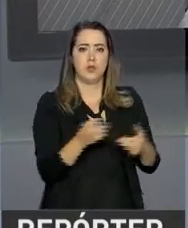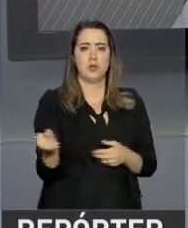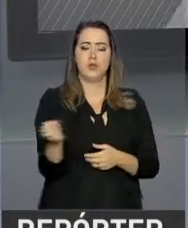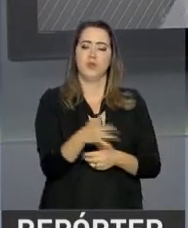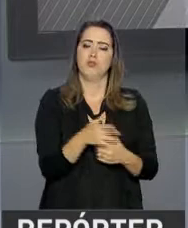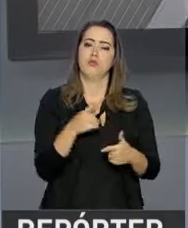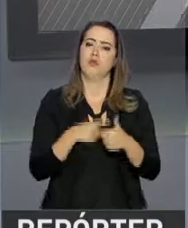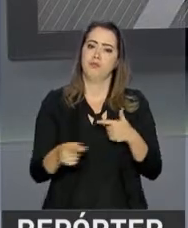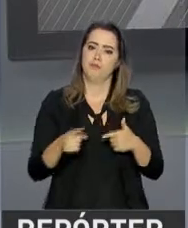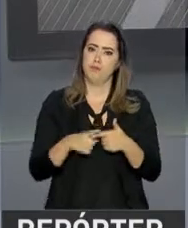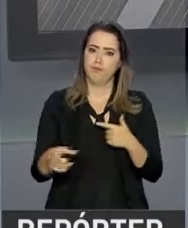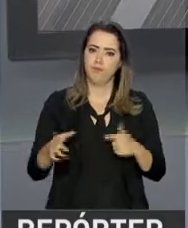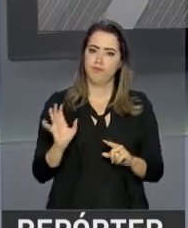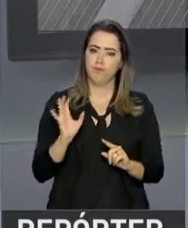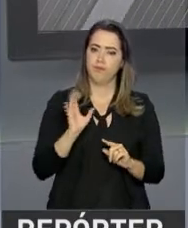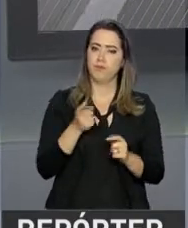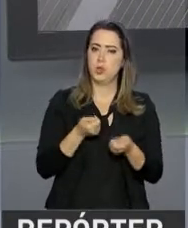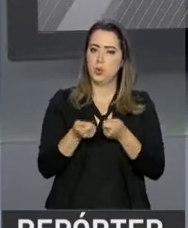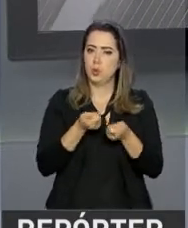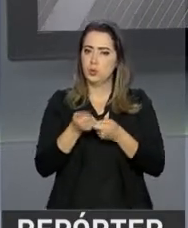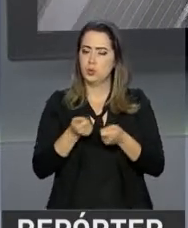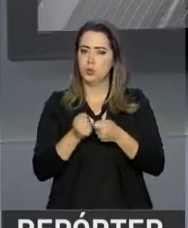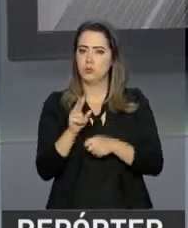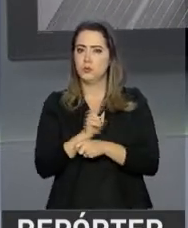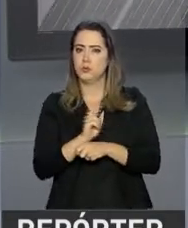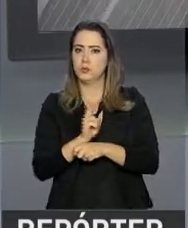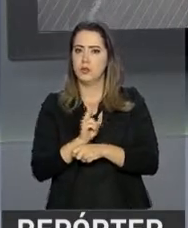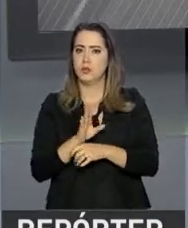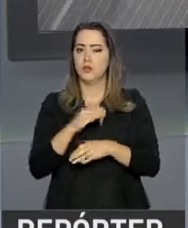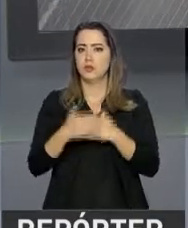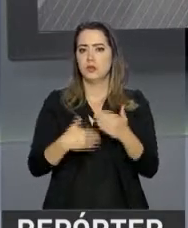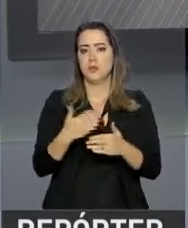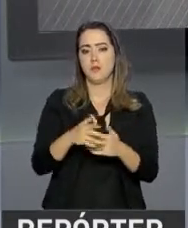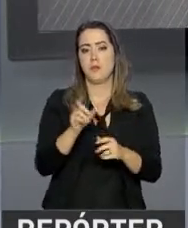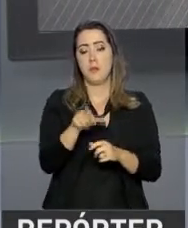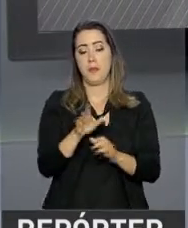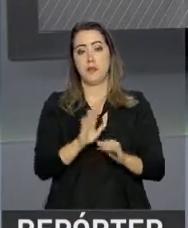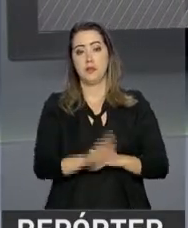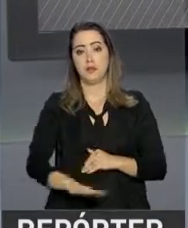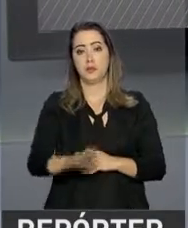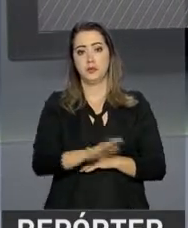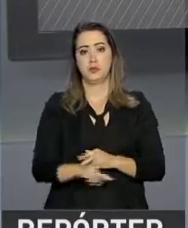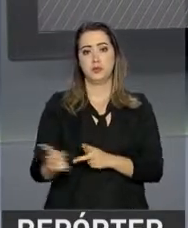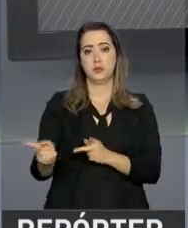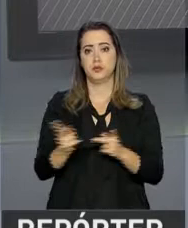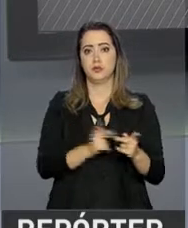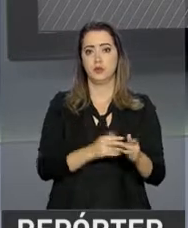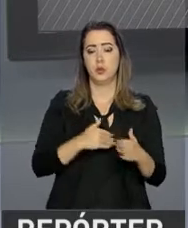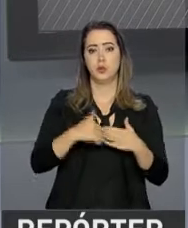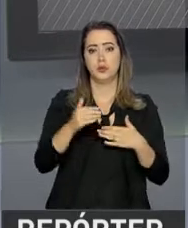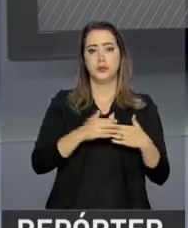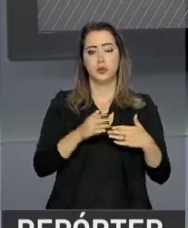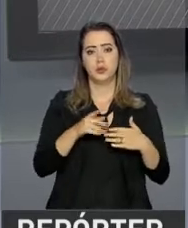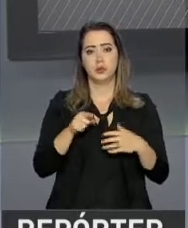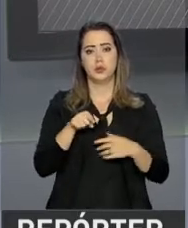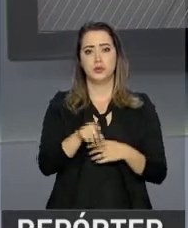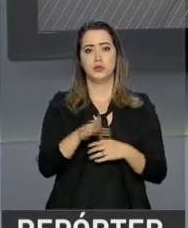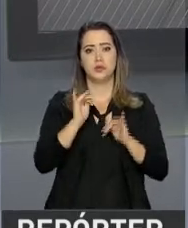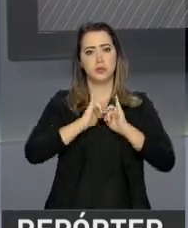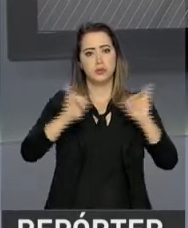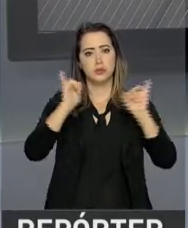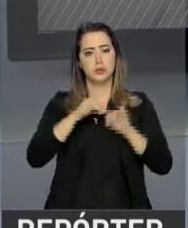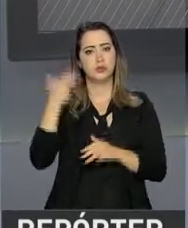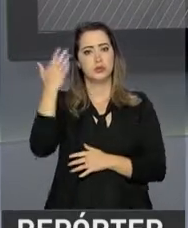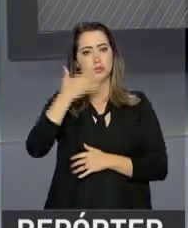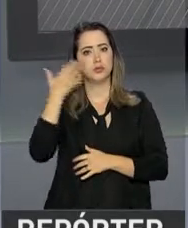novos casos, a intensificação do monitoramento e da assistência consular aos menores com visitas regulares, realização de campanhas